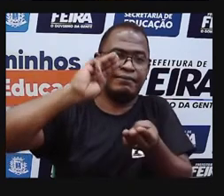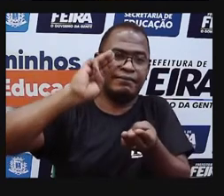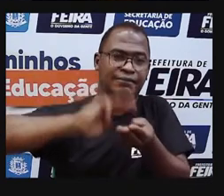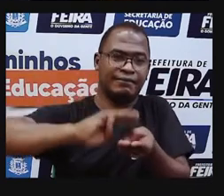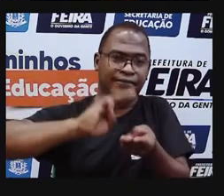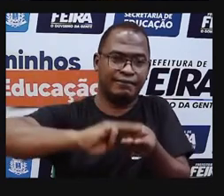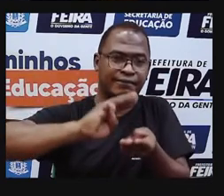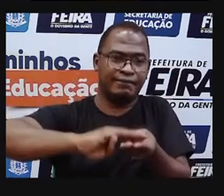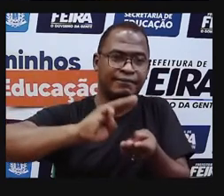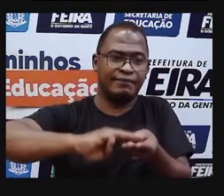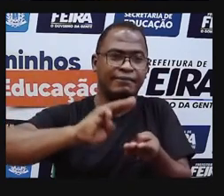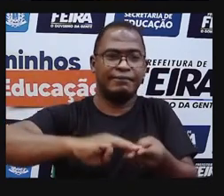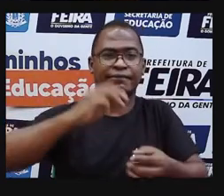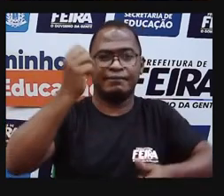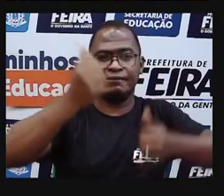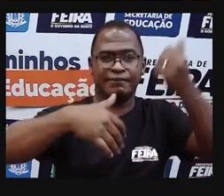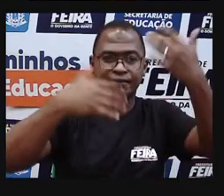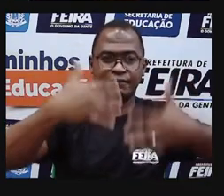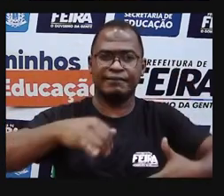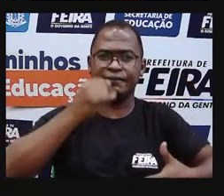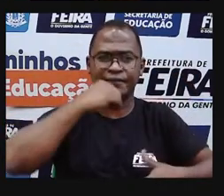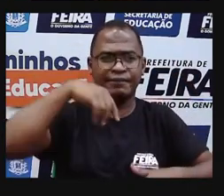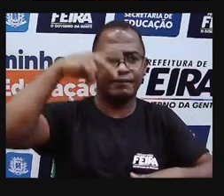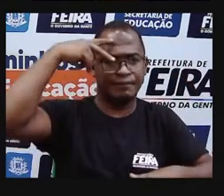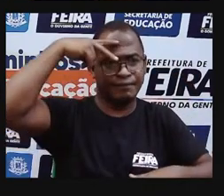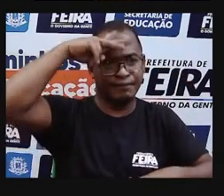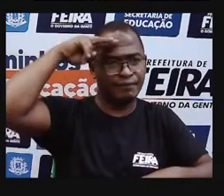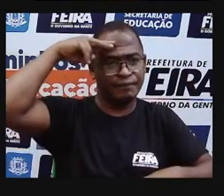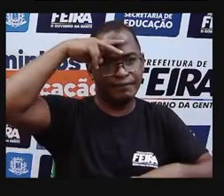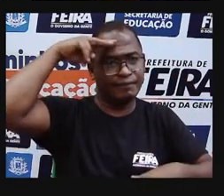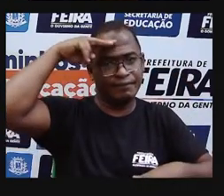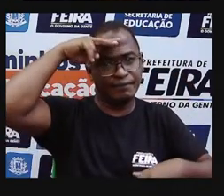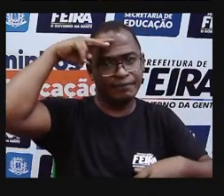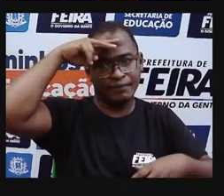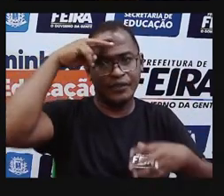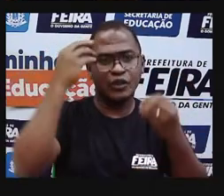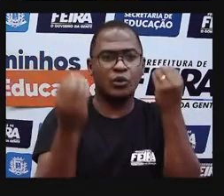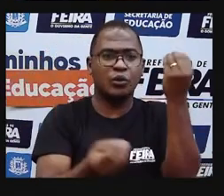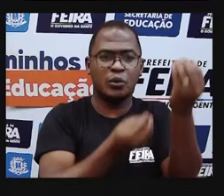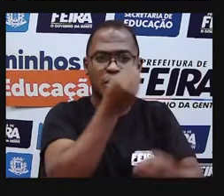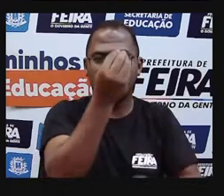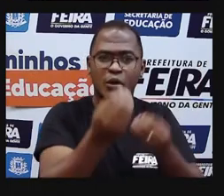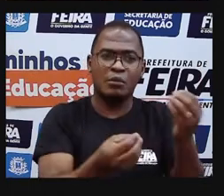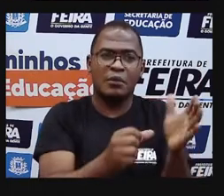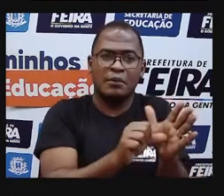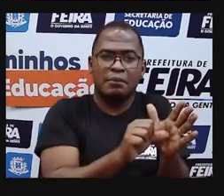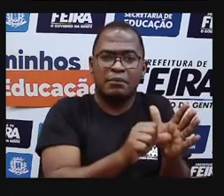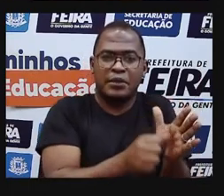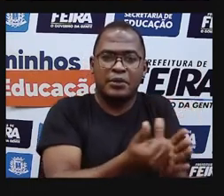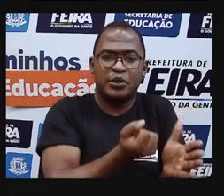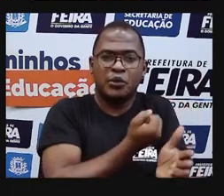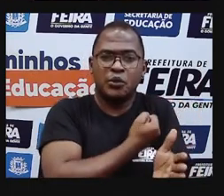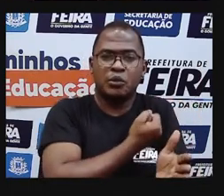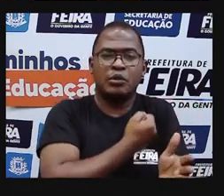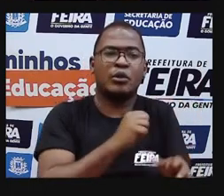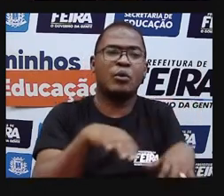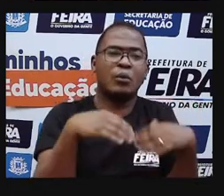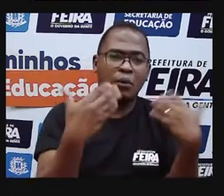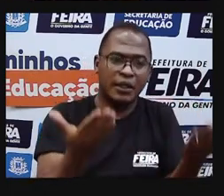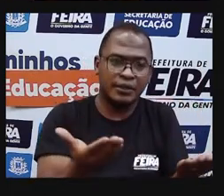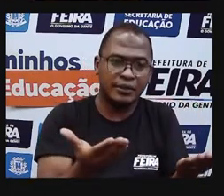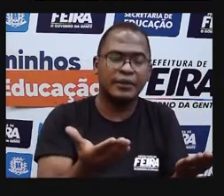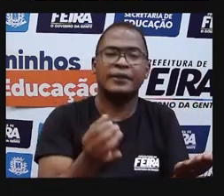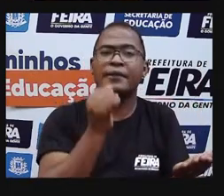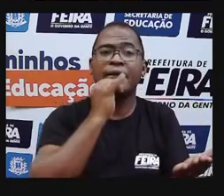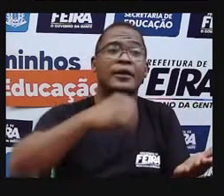falou um pouco sobre essa história da construção do número, né? Como os homens pré-históricos chegaram até